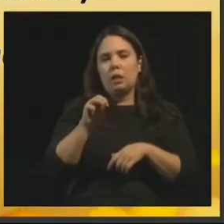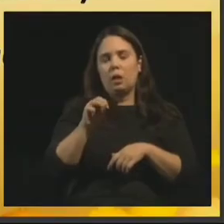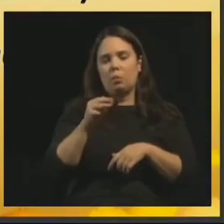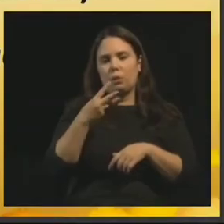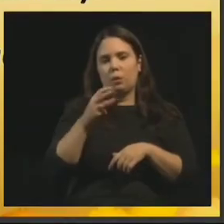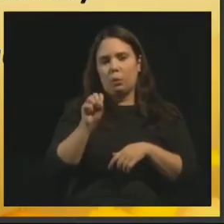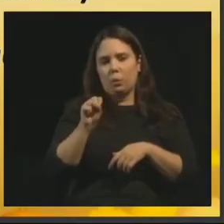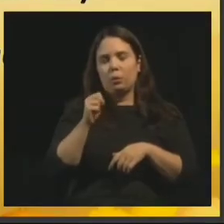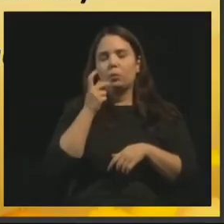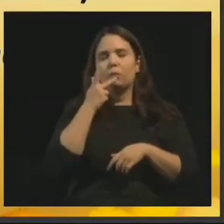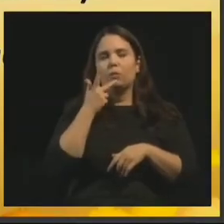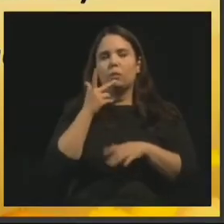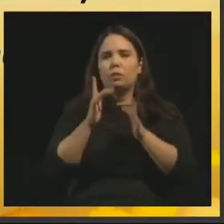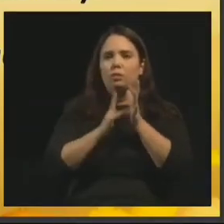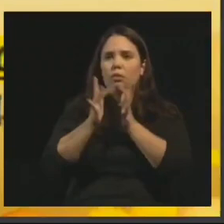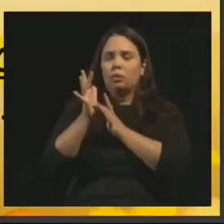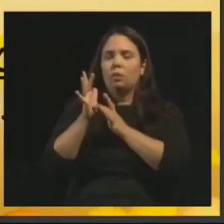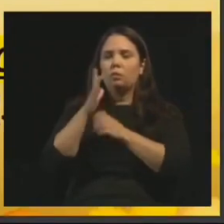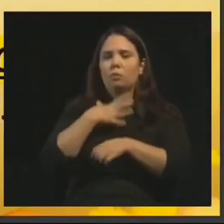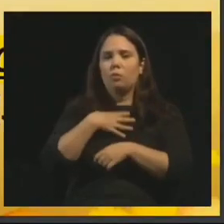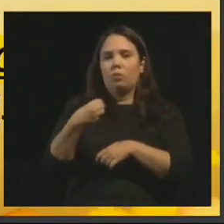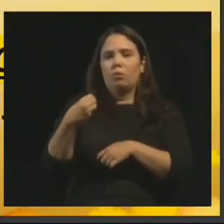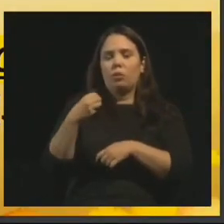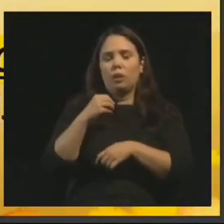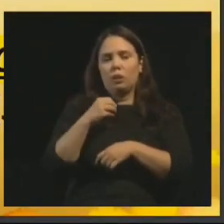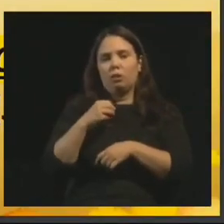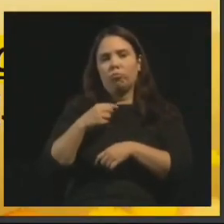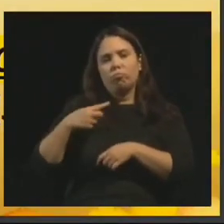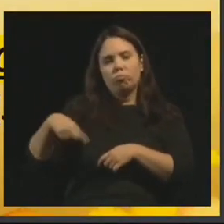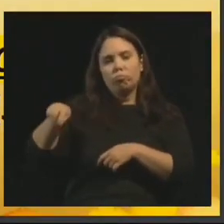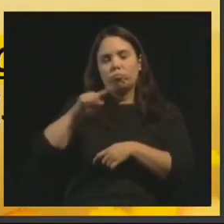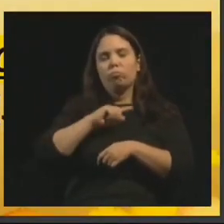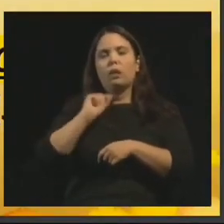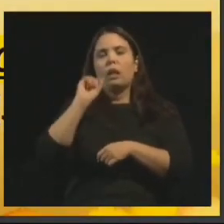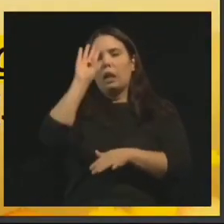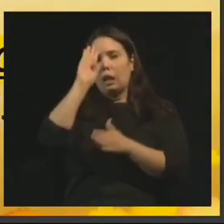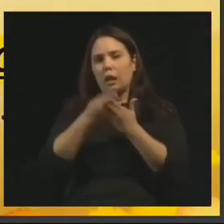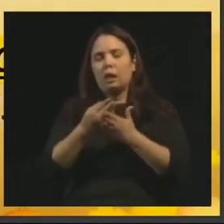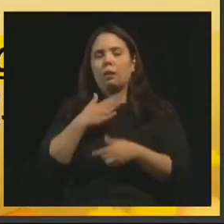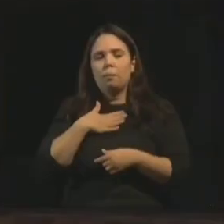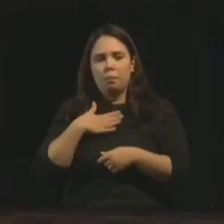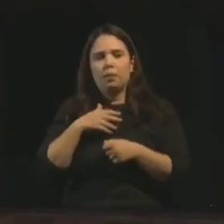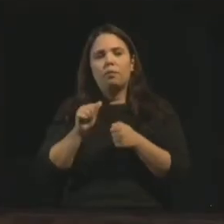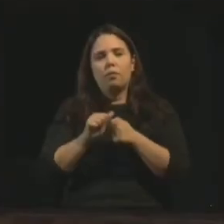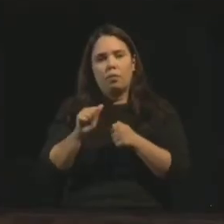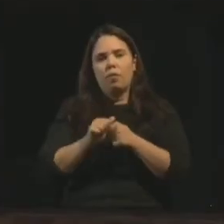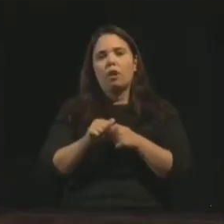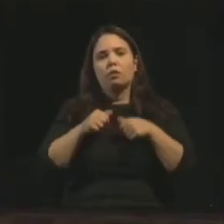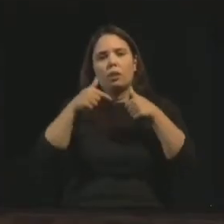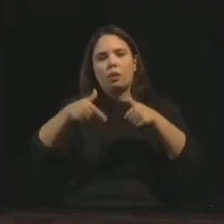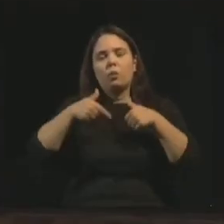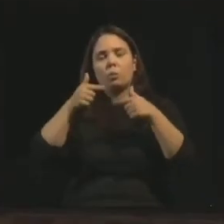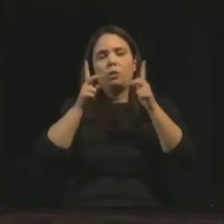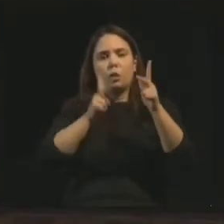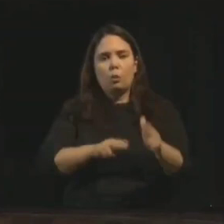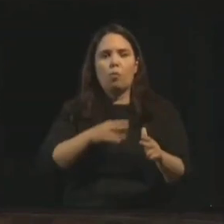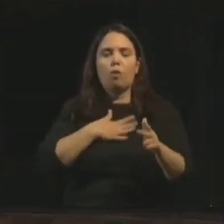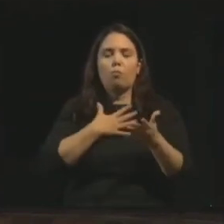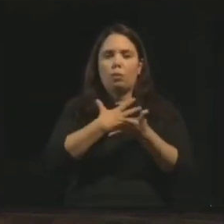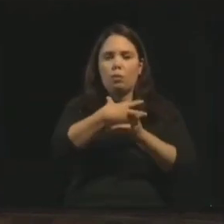Deus e filhos do Altíssimo todos vós. Vou em verdade vos digo que aquele que crê em mim também fará as obras que eu faço e as fará